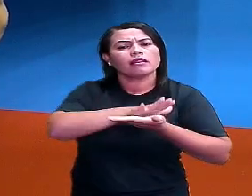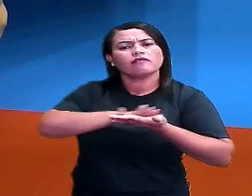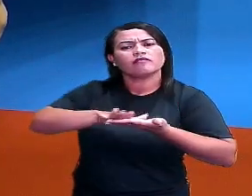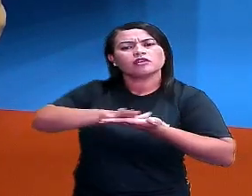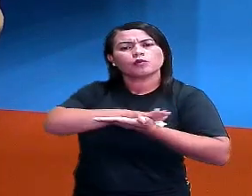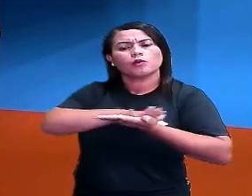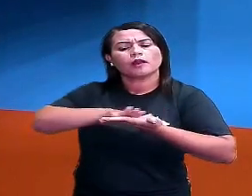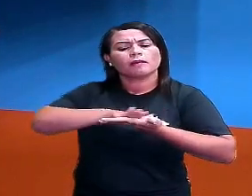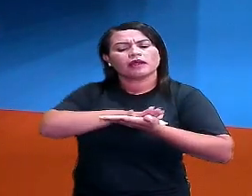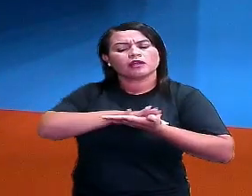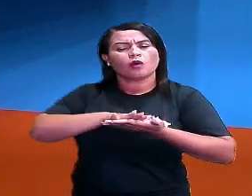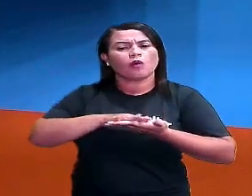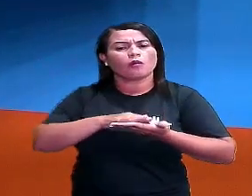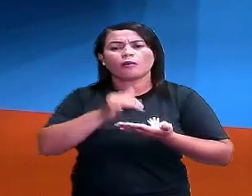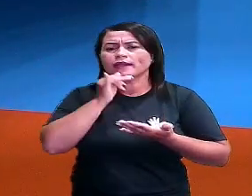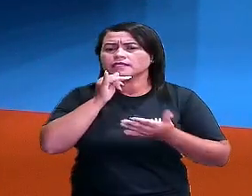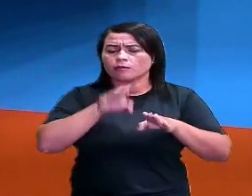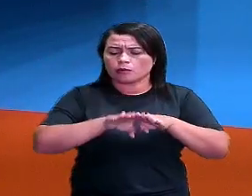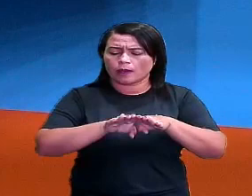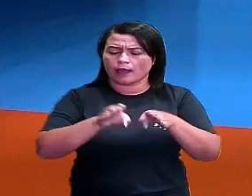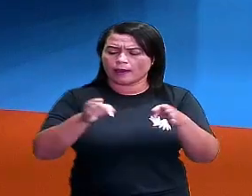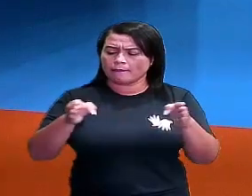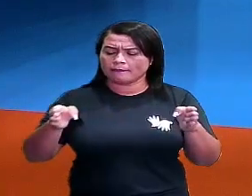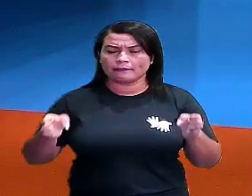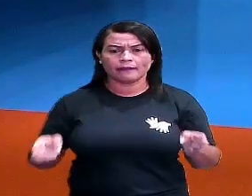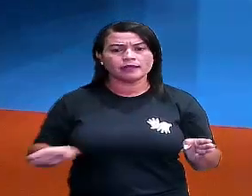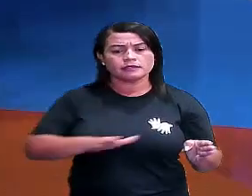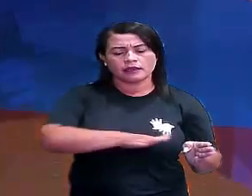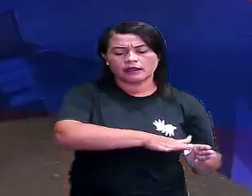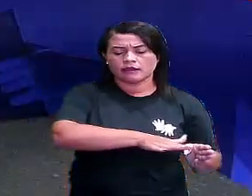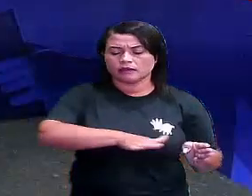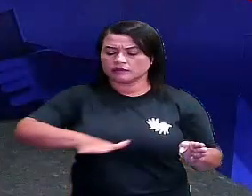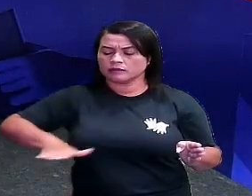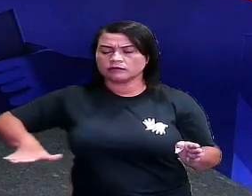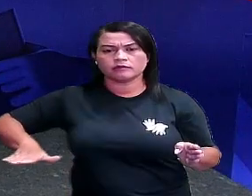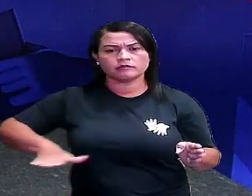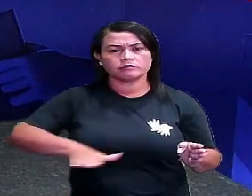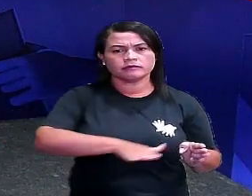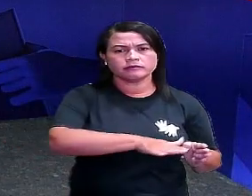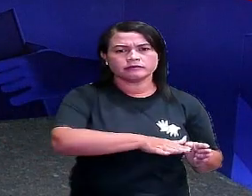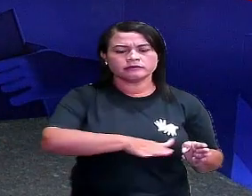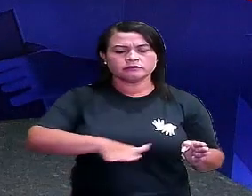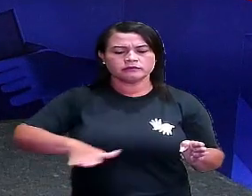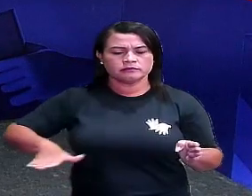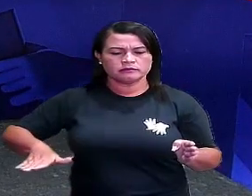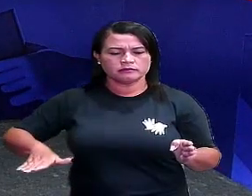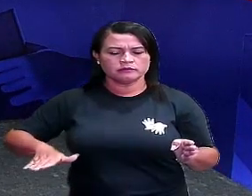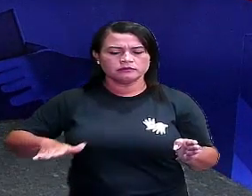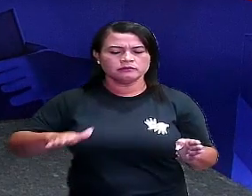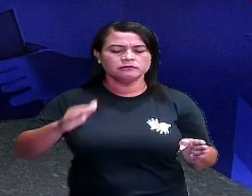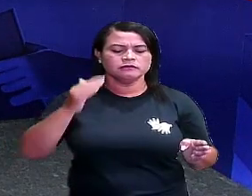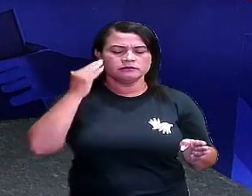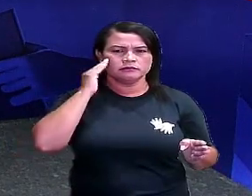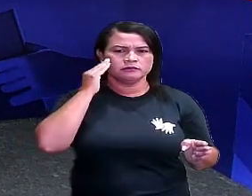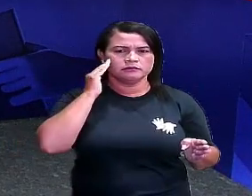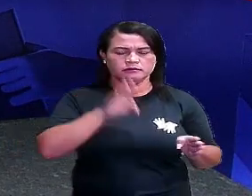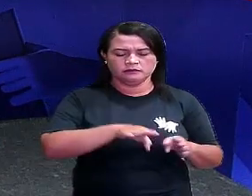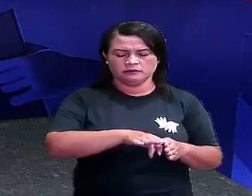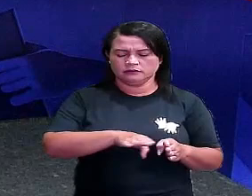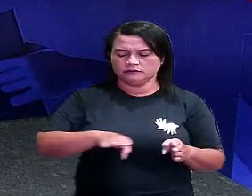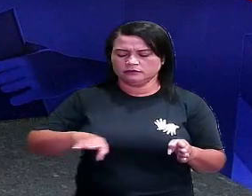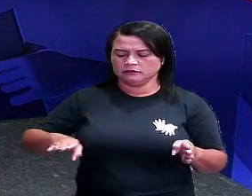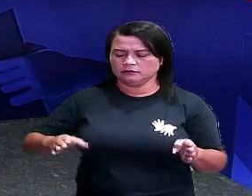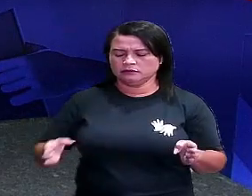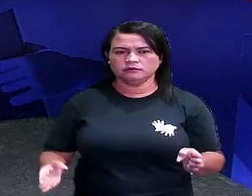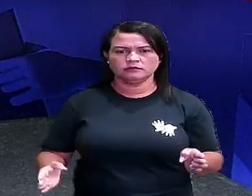como algo plano. Por exemplo, a mesa aqui, ó. A mesa, pra mim, é a imagem de uma figura plana, tá? Essa parte aqui,